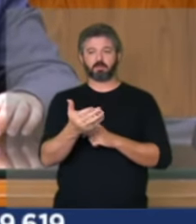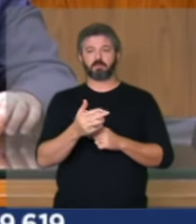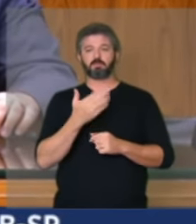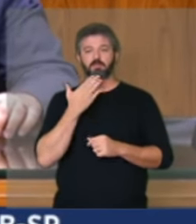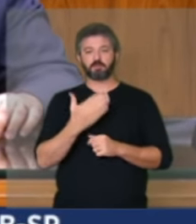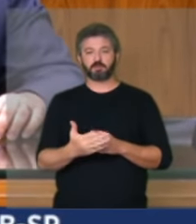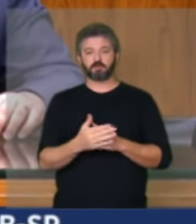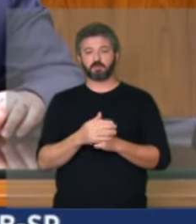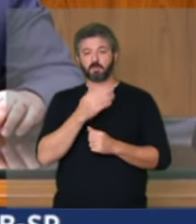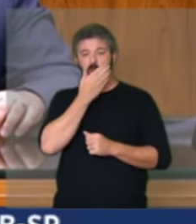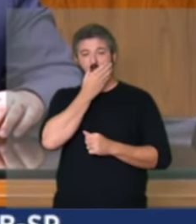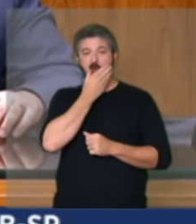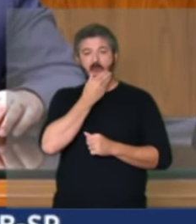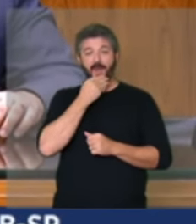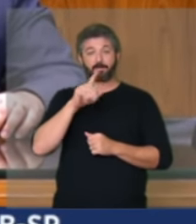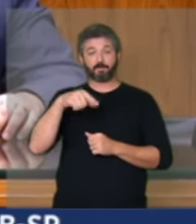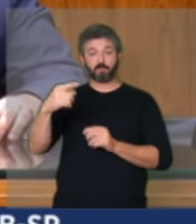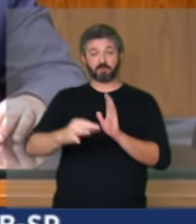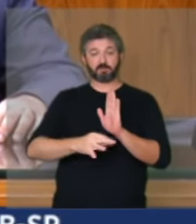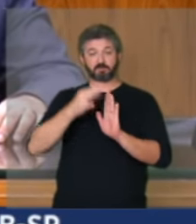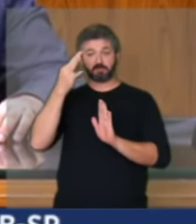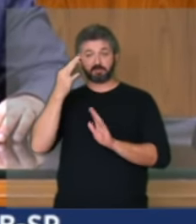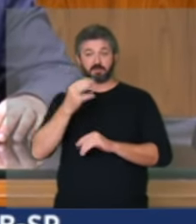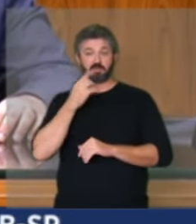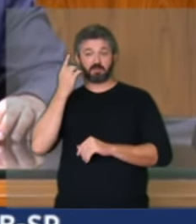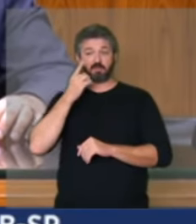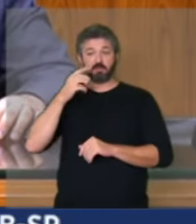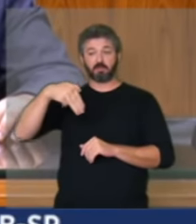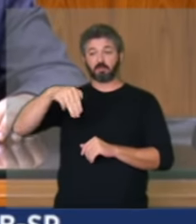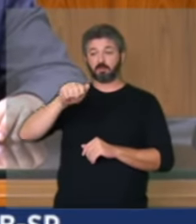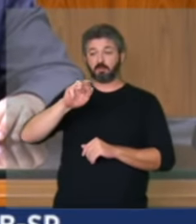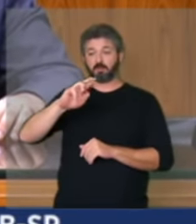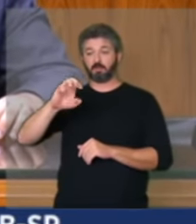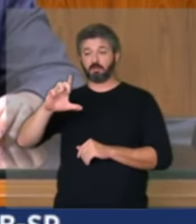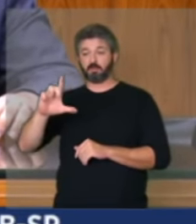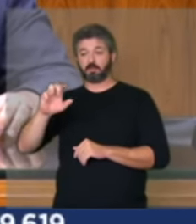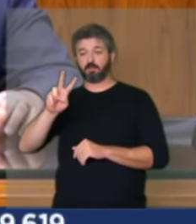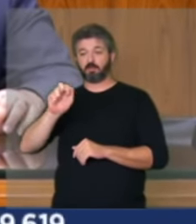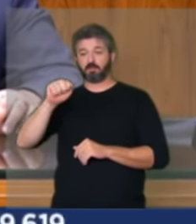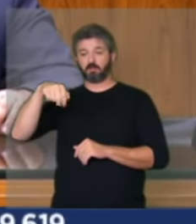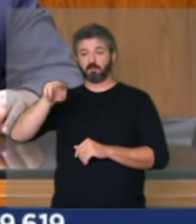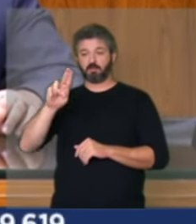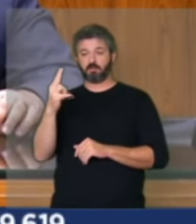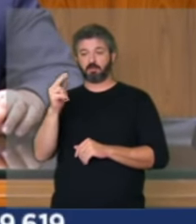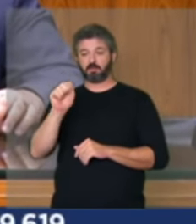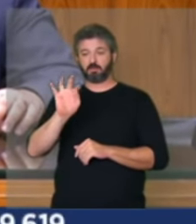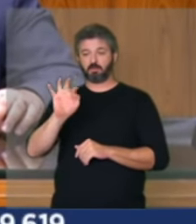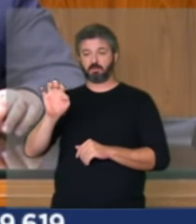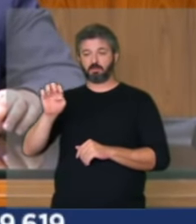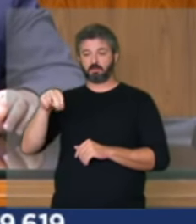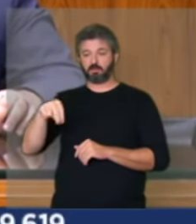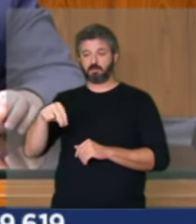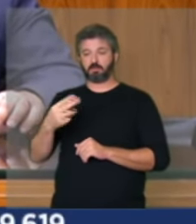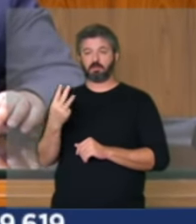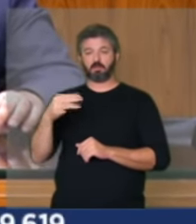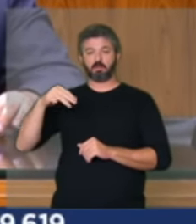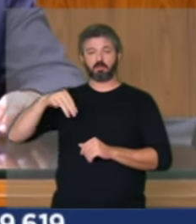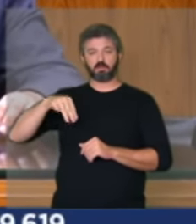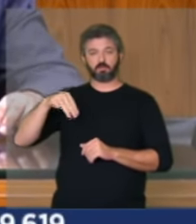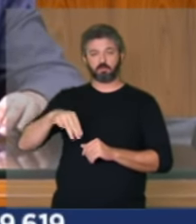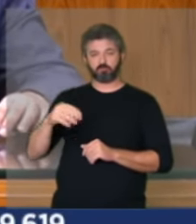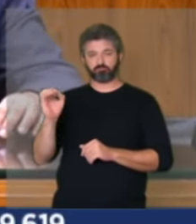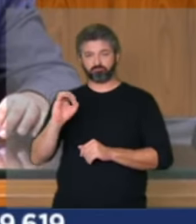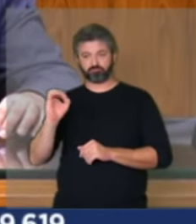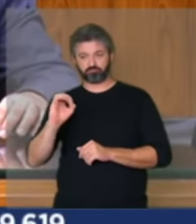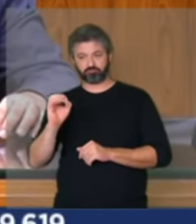próximo orador inscrito deputado marcel van raten três minutos ausente da